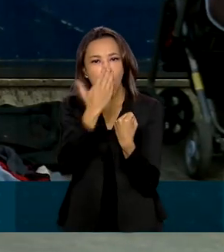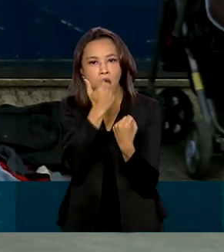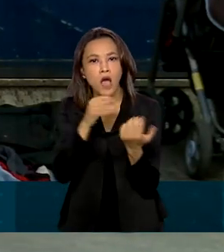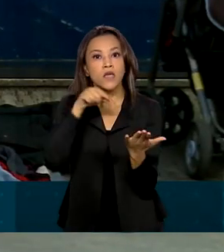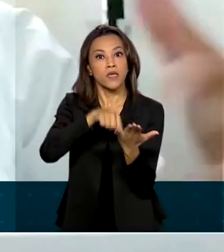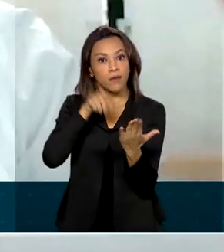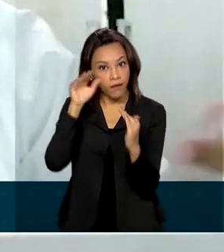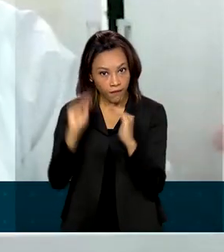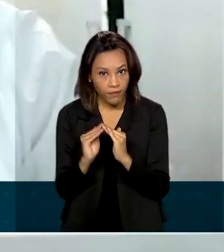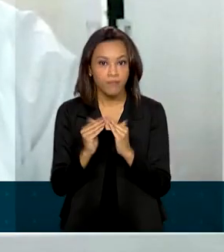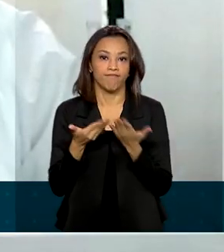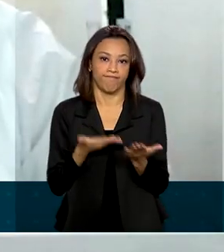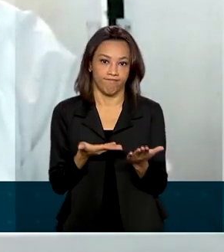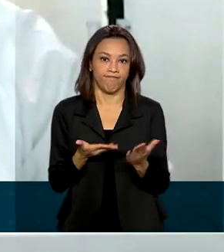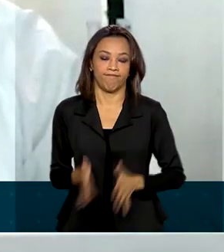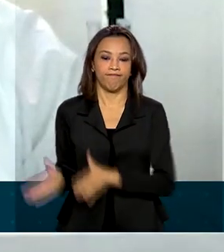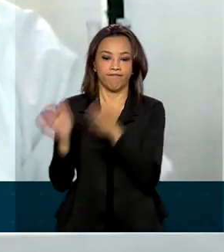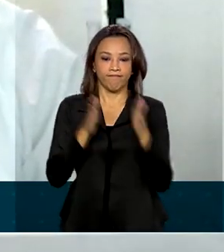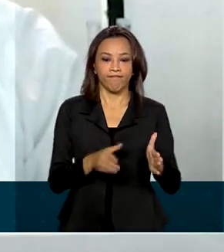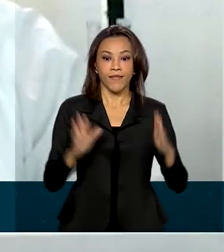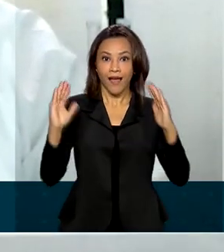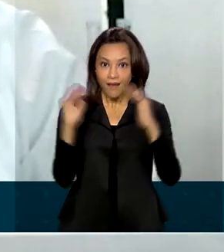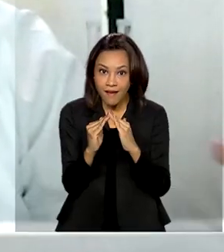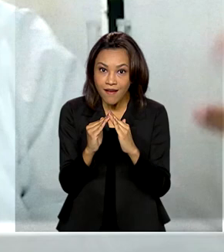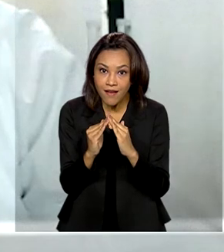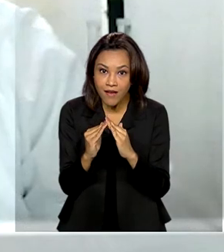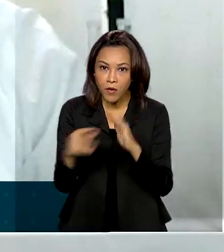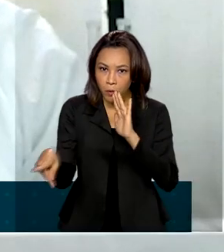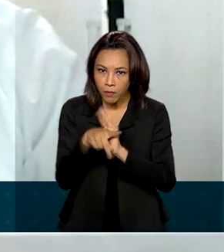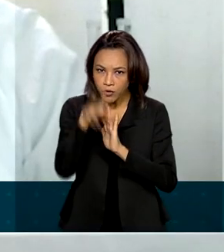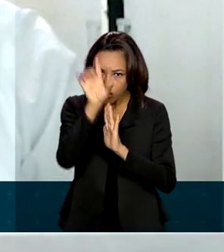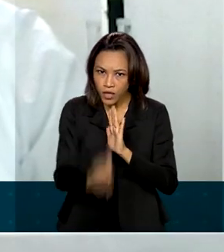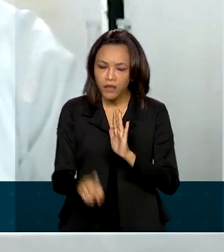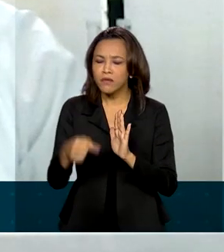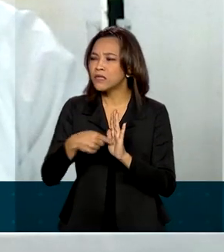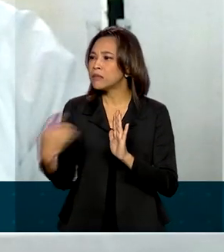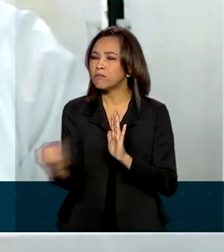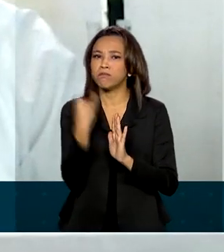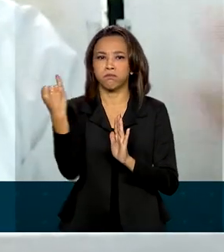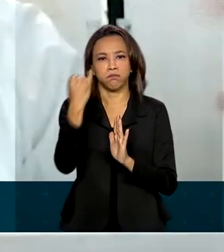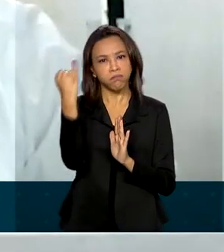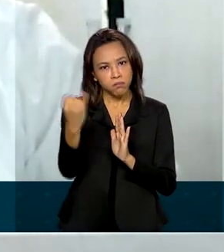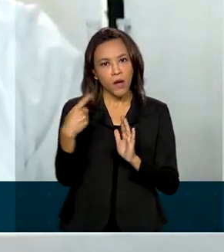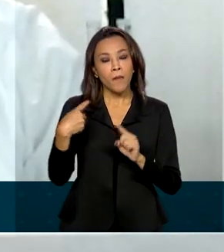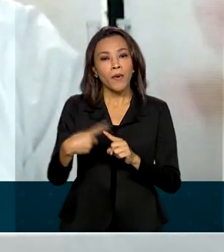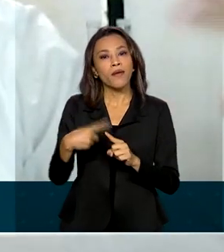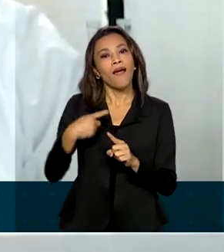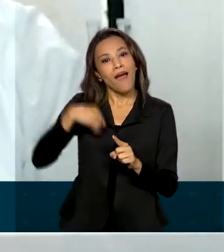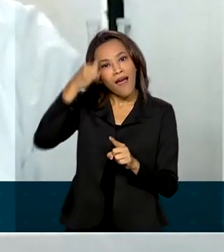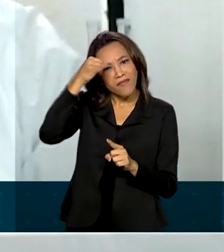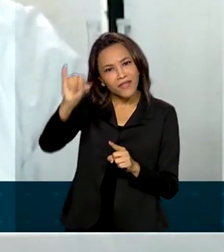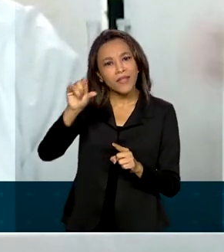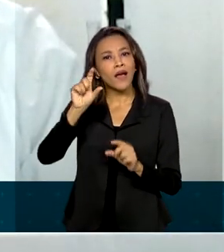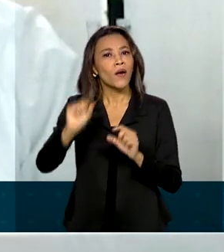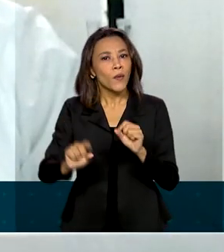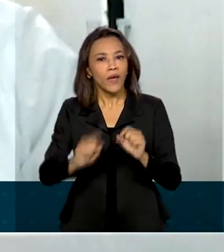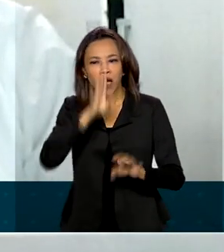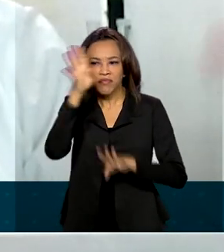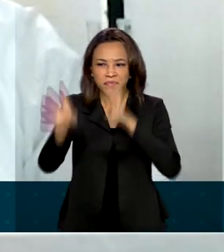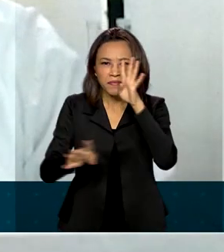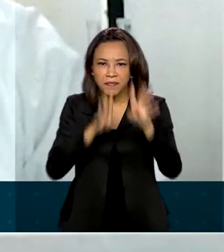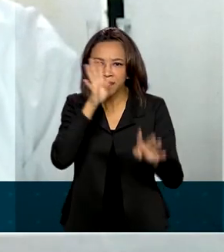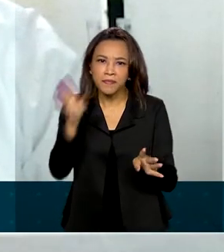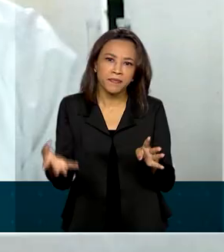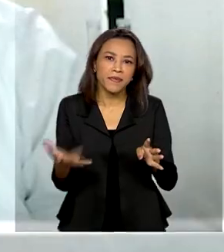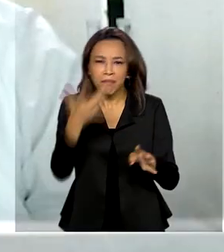moradia. A moradia deve ser o cerne, porque a partir da moradia a gente vai conseguir evitar essas violações que as pessoas